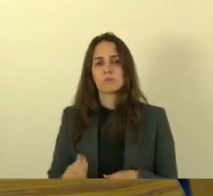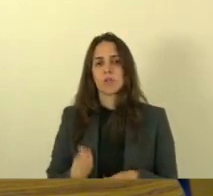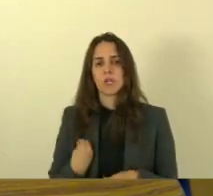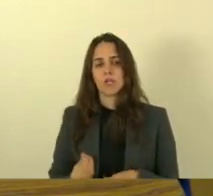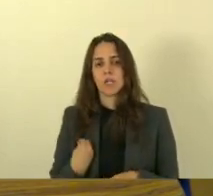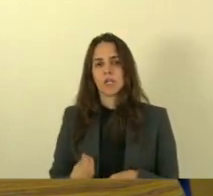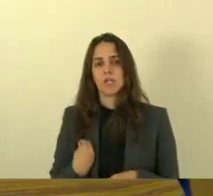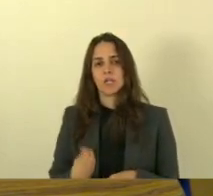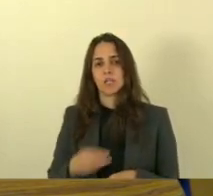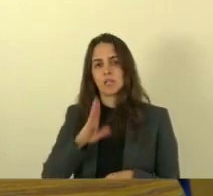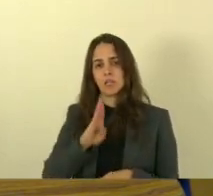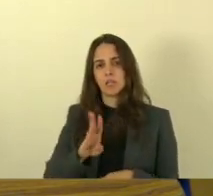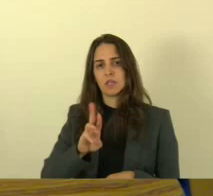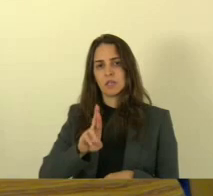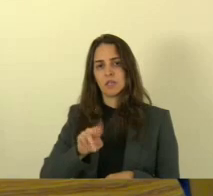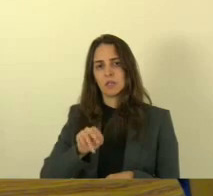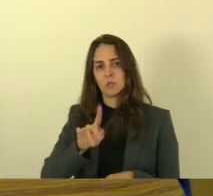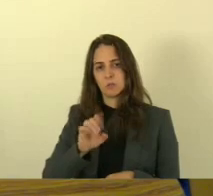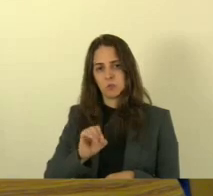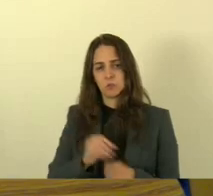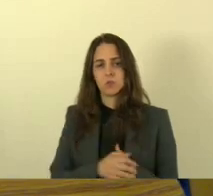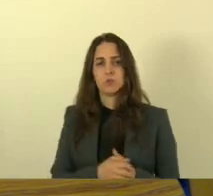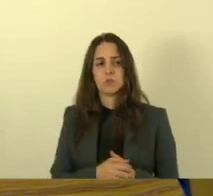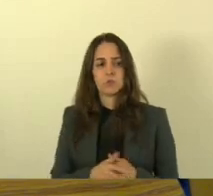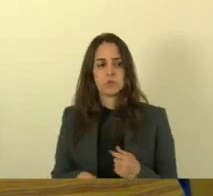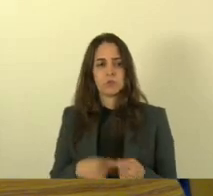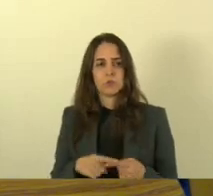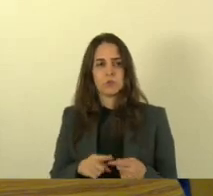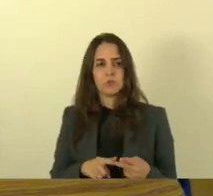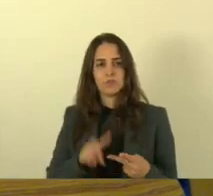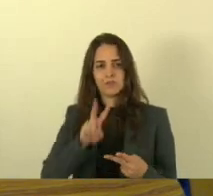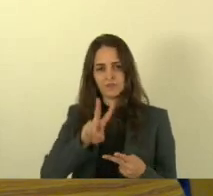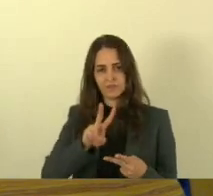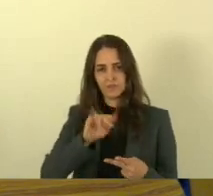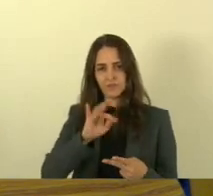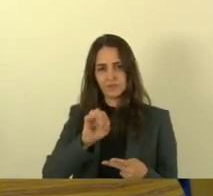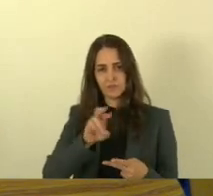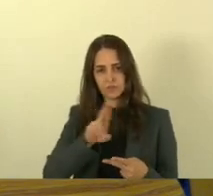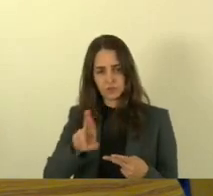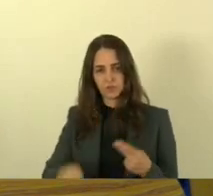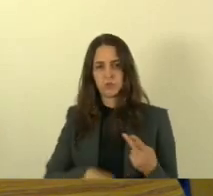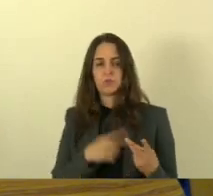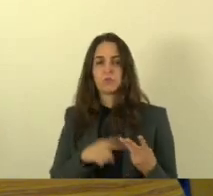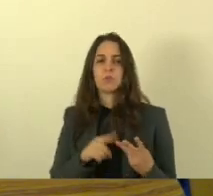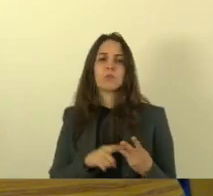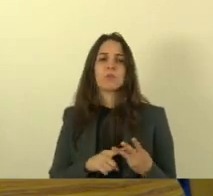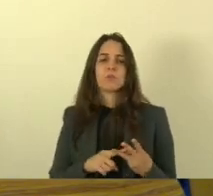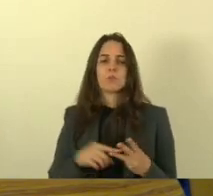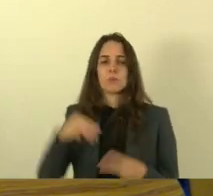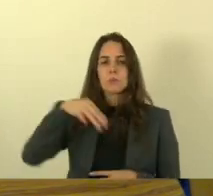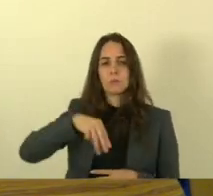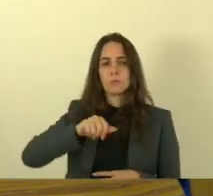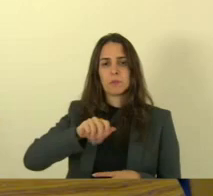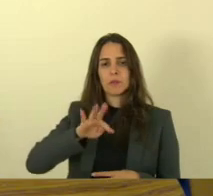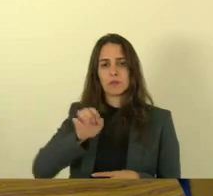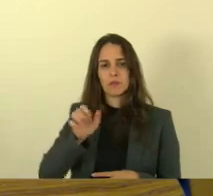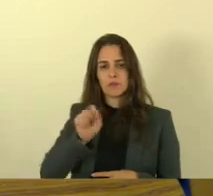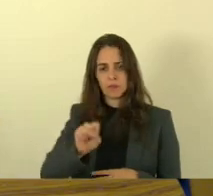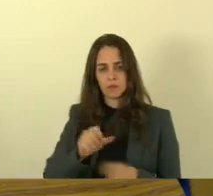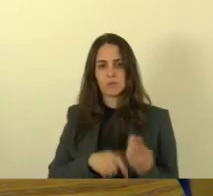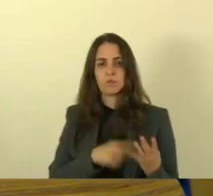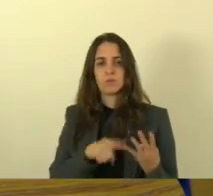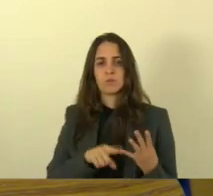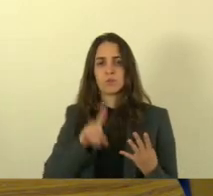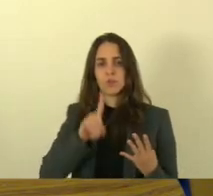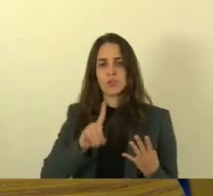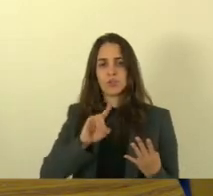cadê o Bruno? levanta sua mão Bruno o Vitor Mateus Diego